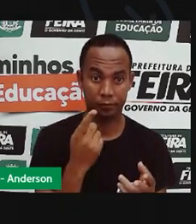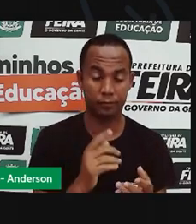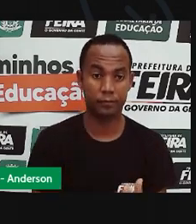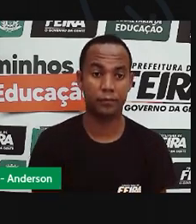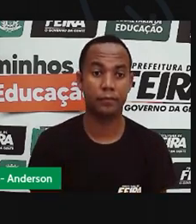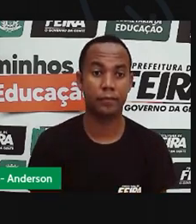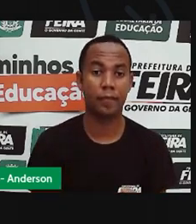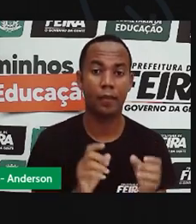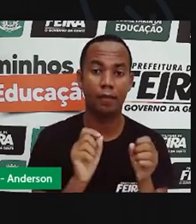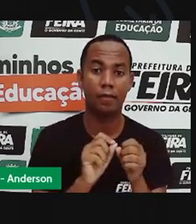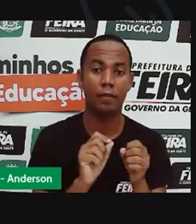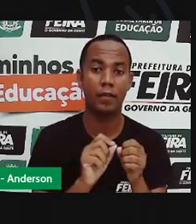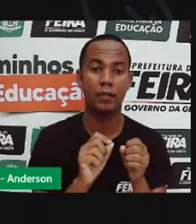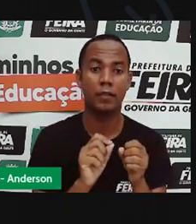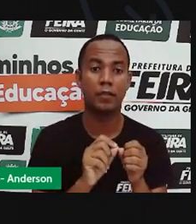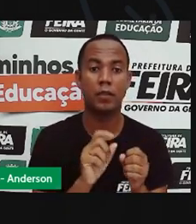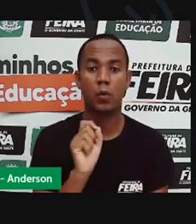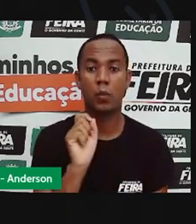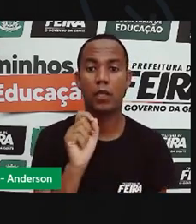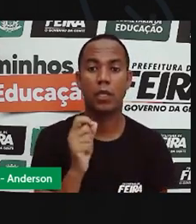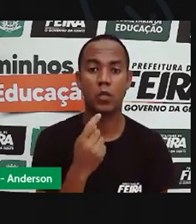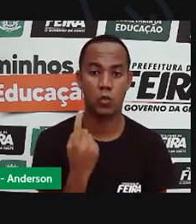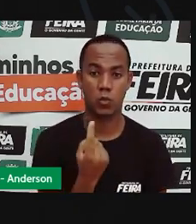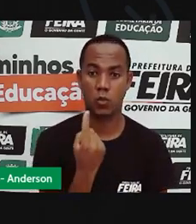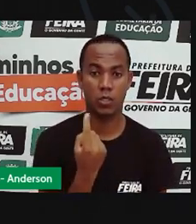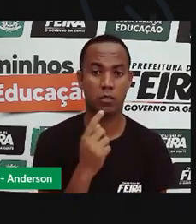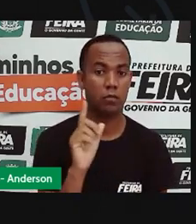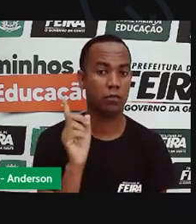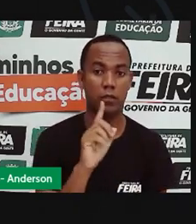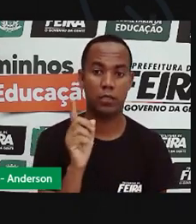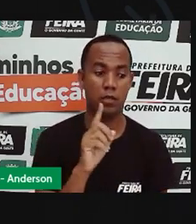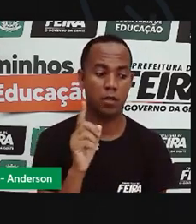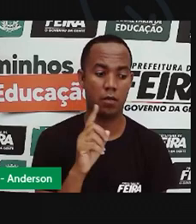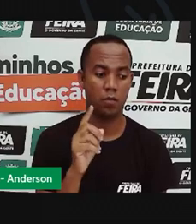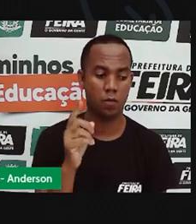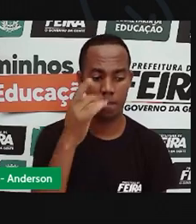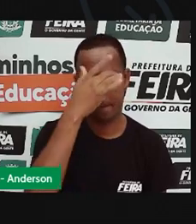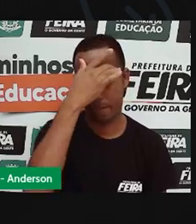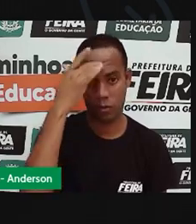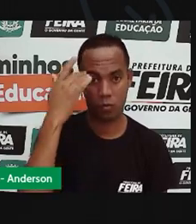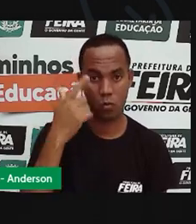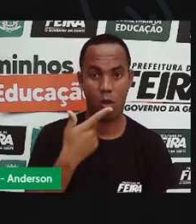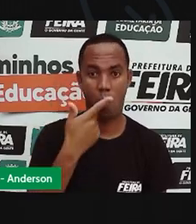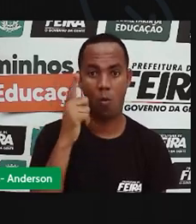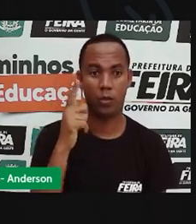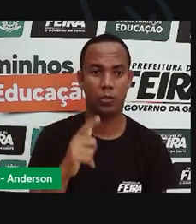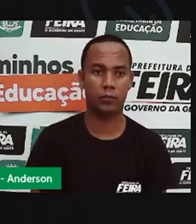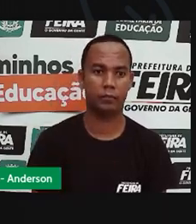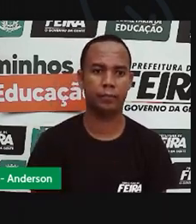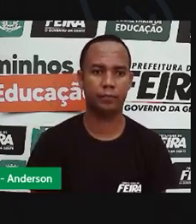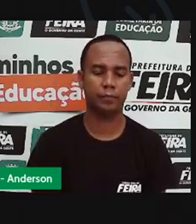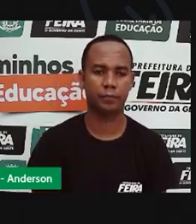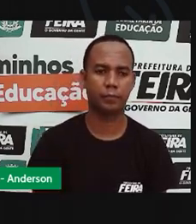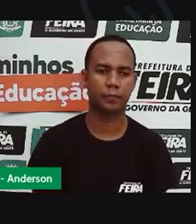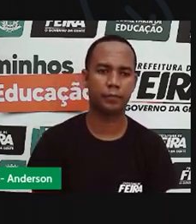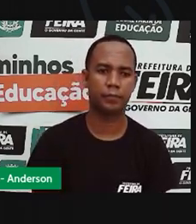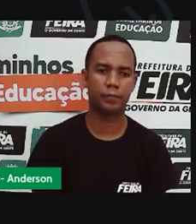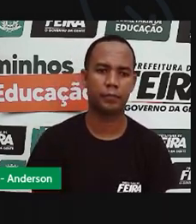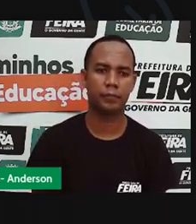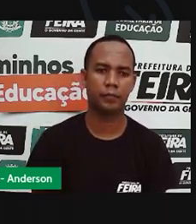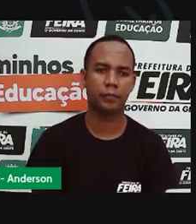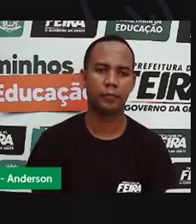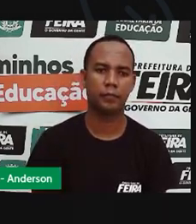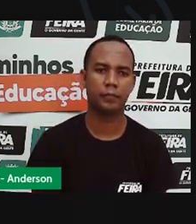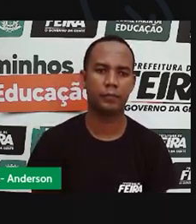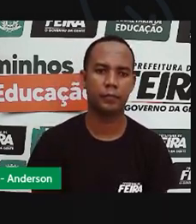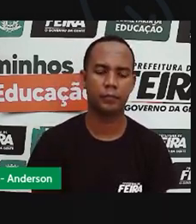Quando eu for fazer, não faz sozinho, não, faz com uma pessoa maior para você não correr o risco de se machucar. E a Pro